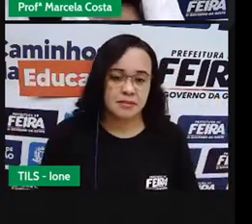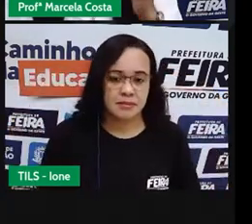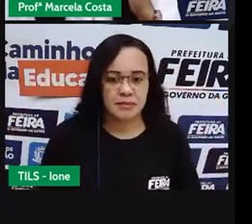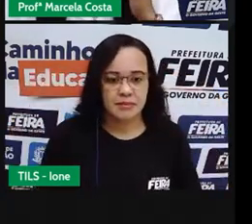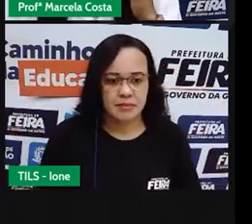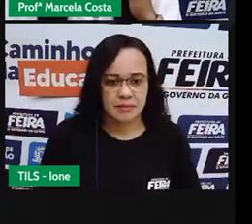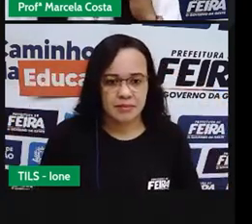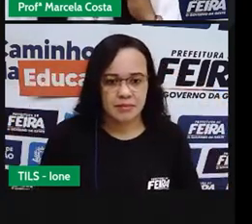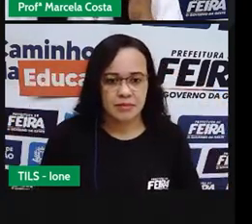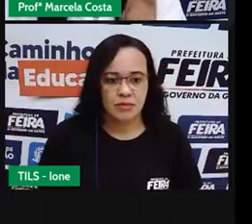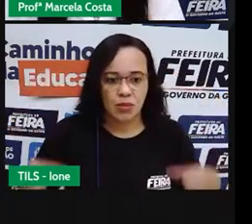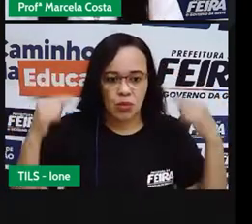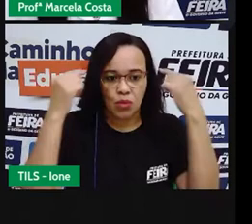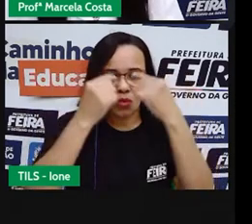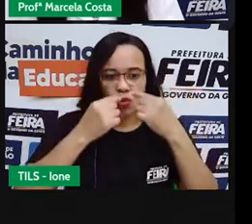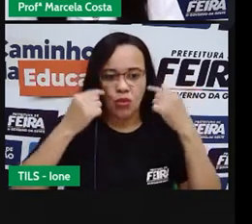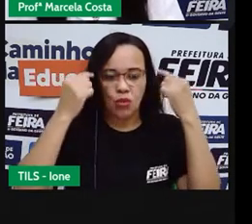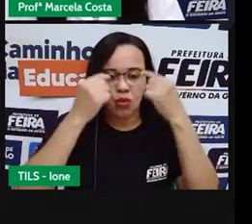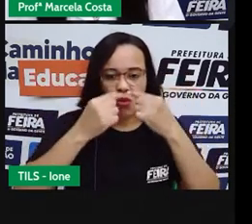E os olhos